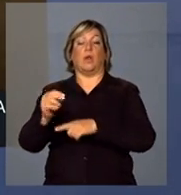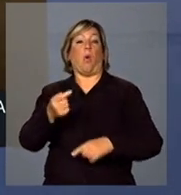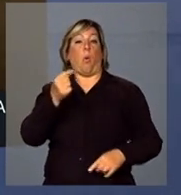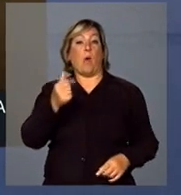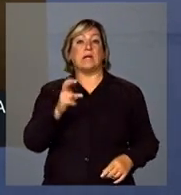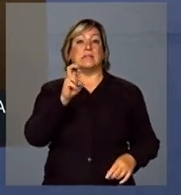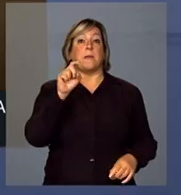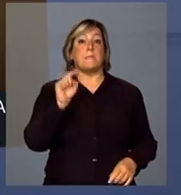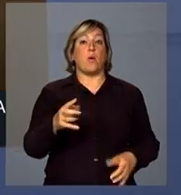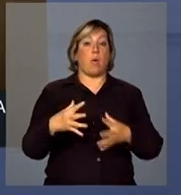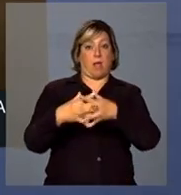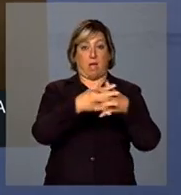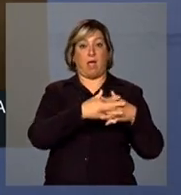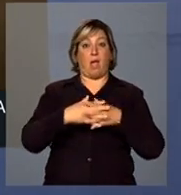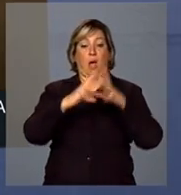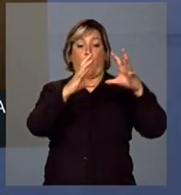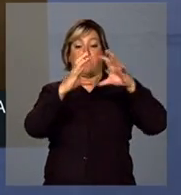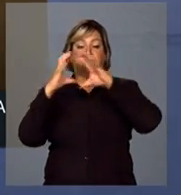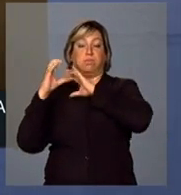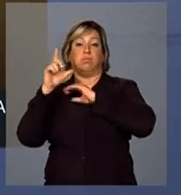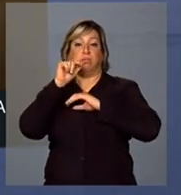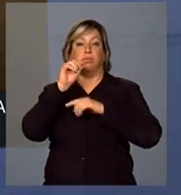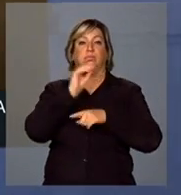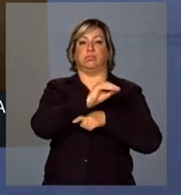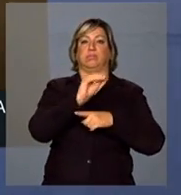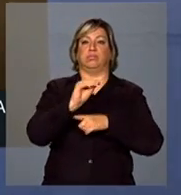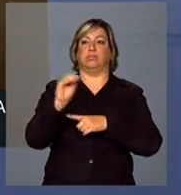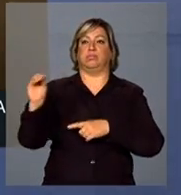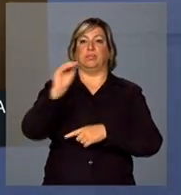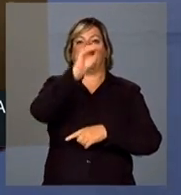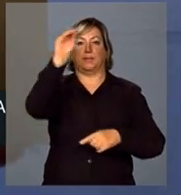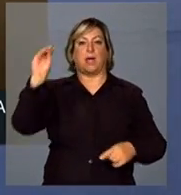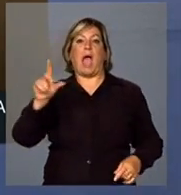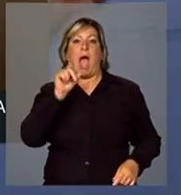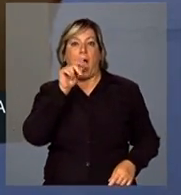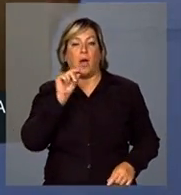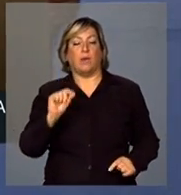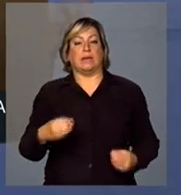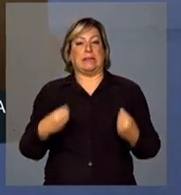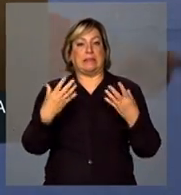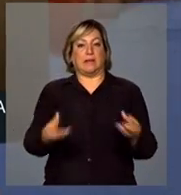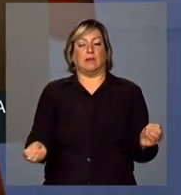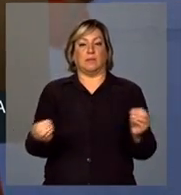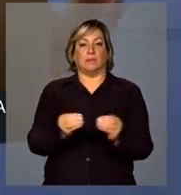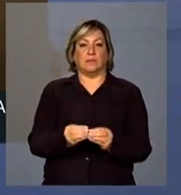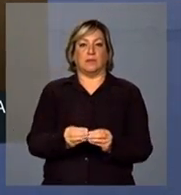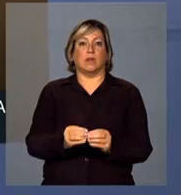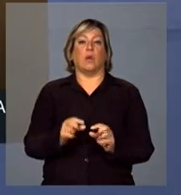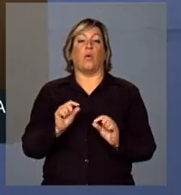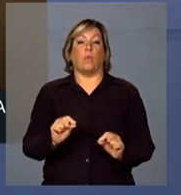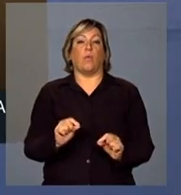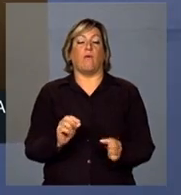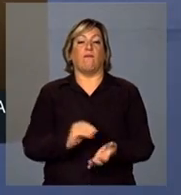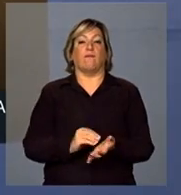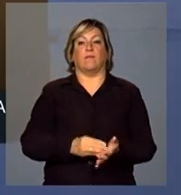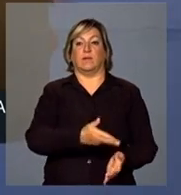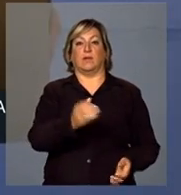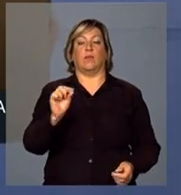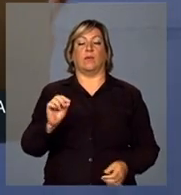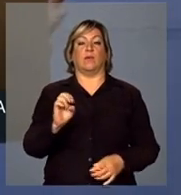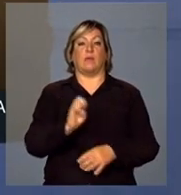carros-pipa distribuindo água complementarmente ao que faz os Estados